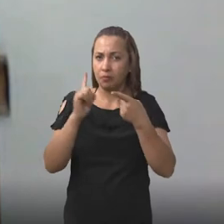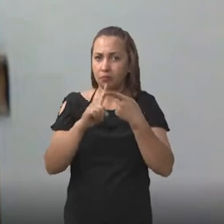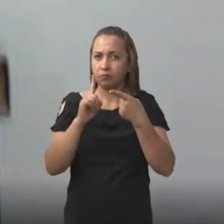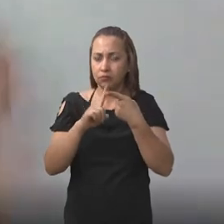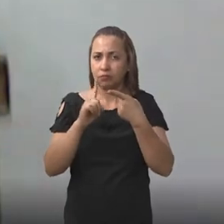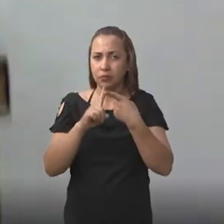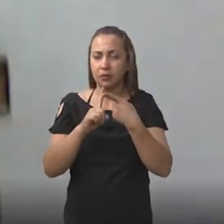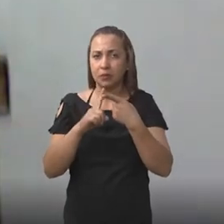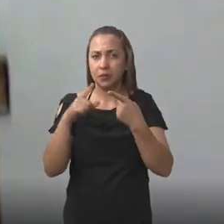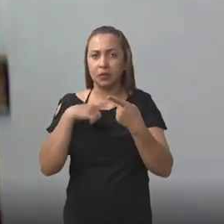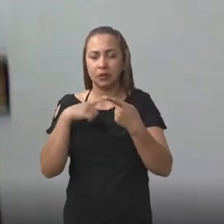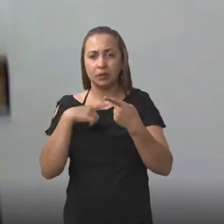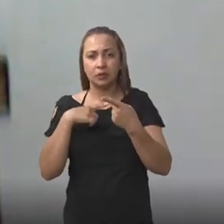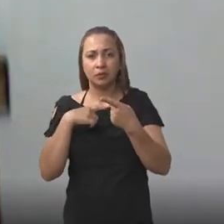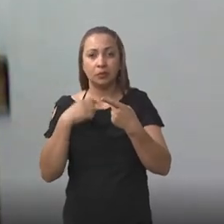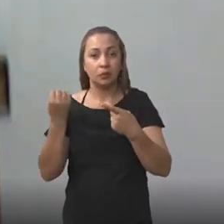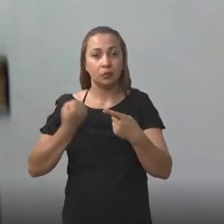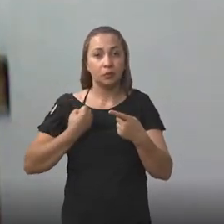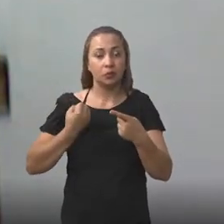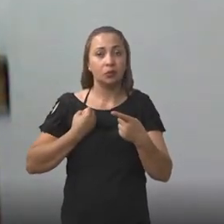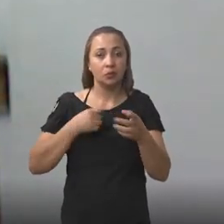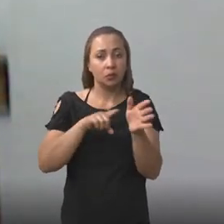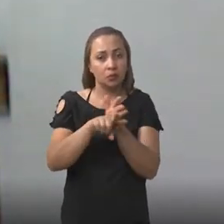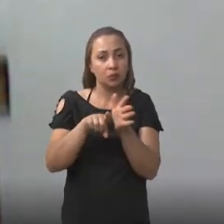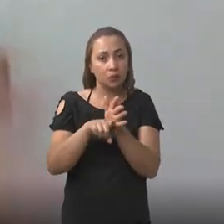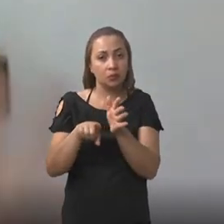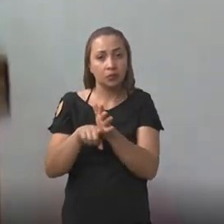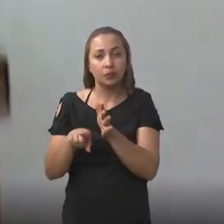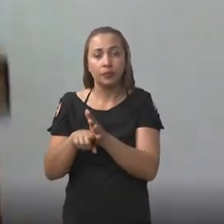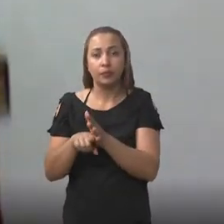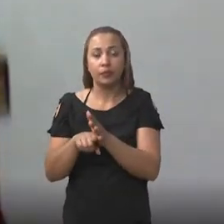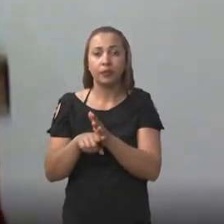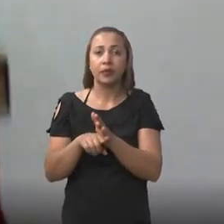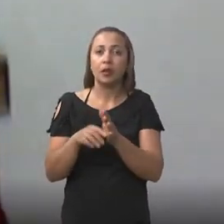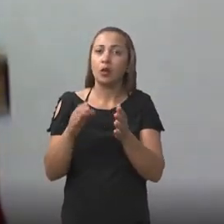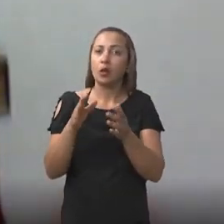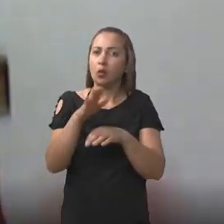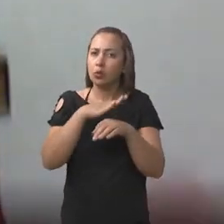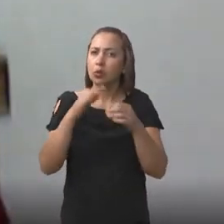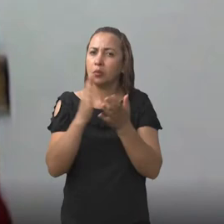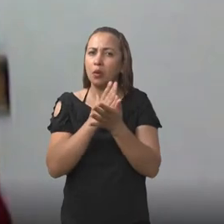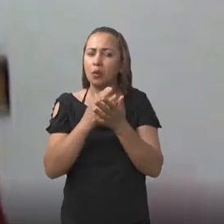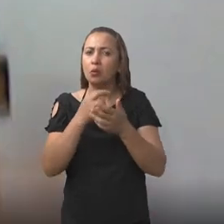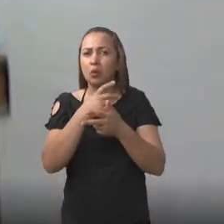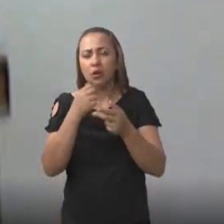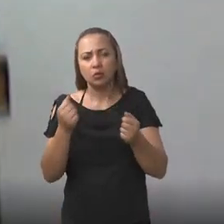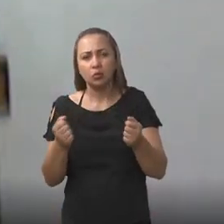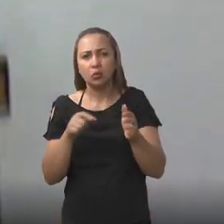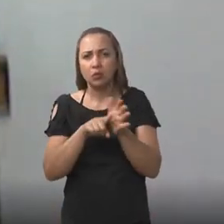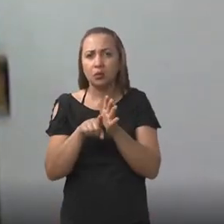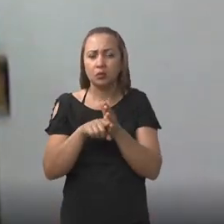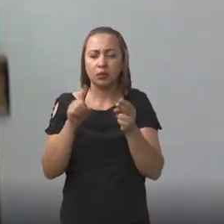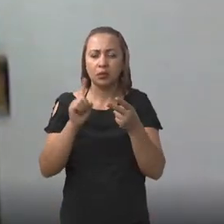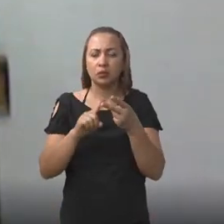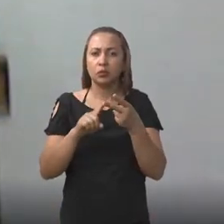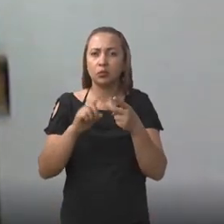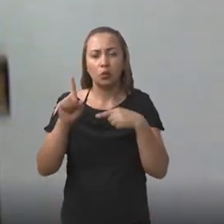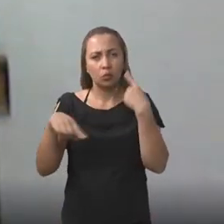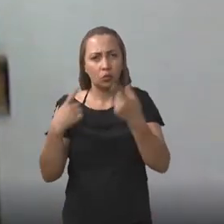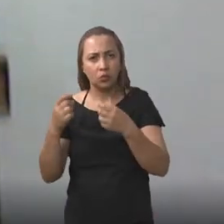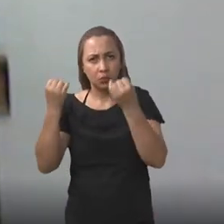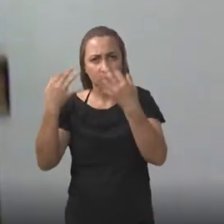Na primeira etapa tem um número de questões referentes a alguns critérios, na segunda etapa outro.